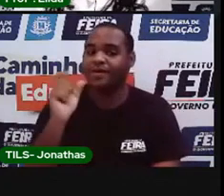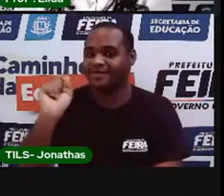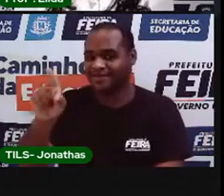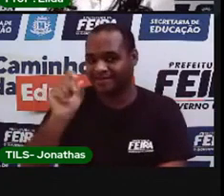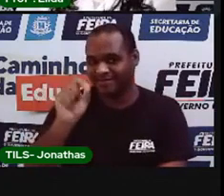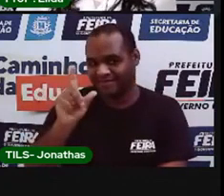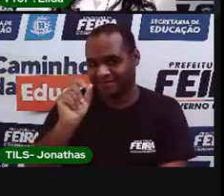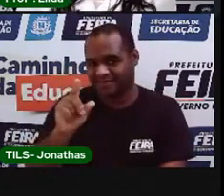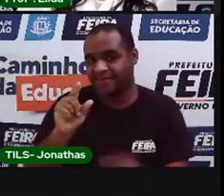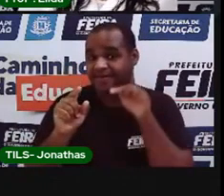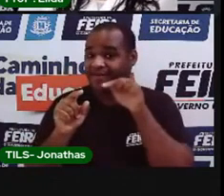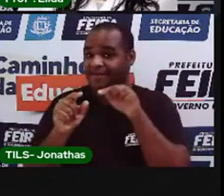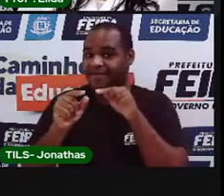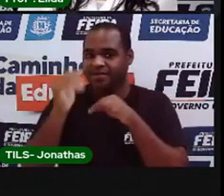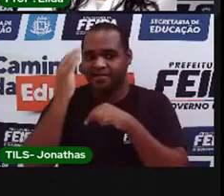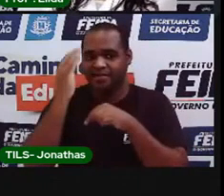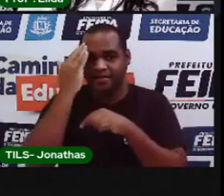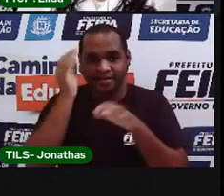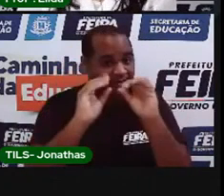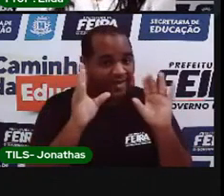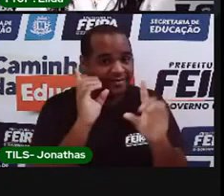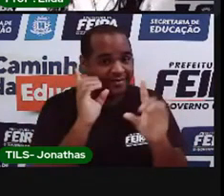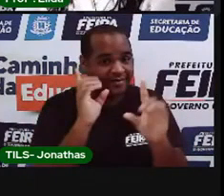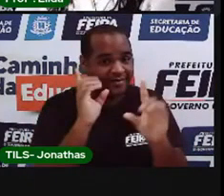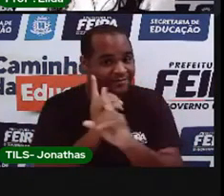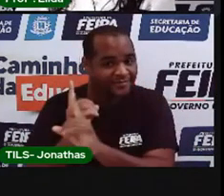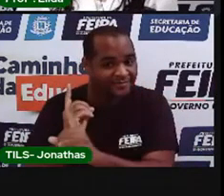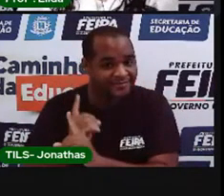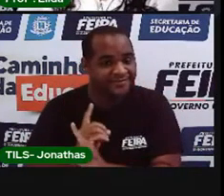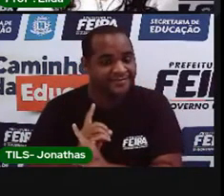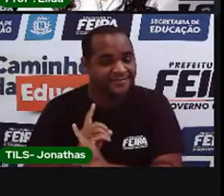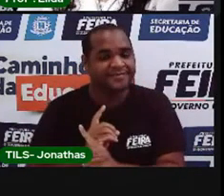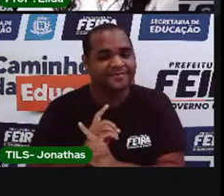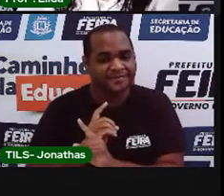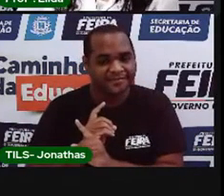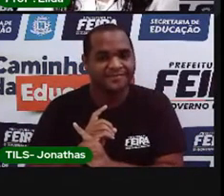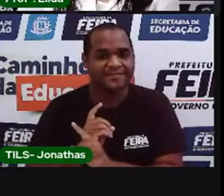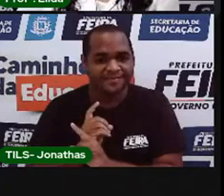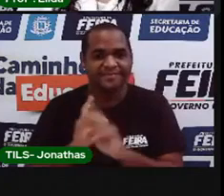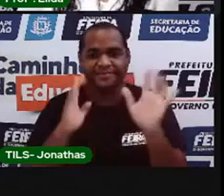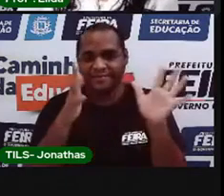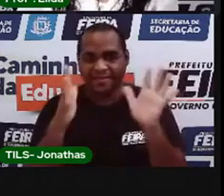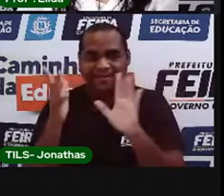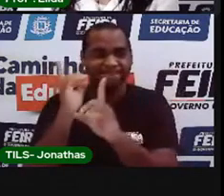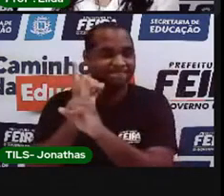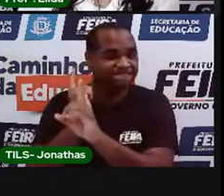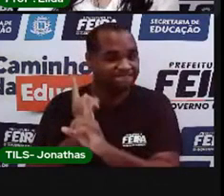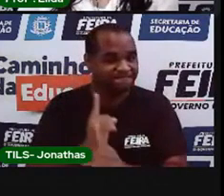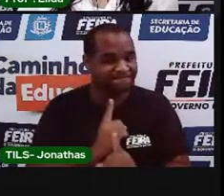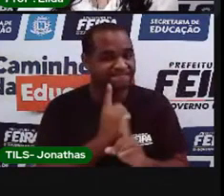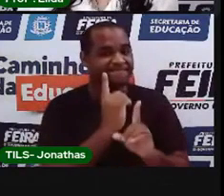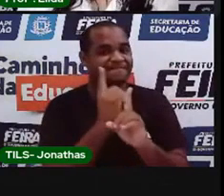azul. Você já encontrou? Um, a pró já encontrou também. Vamos lá?